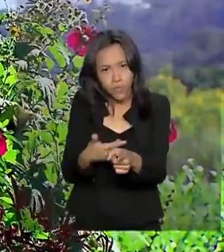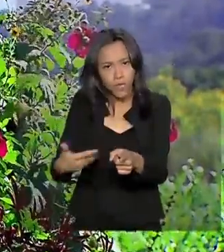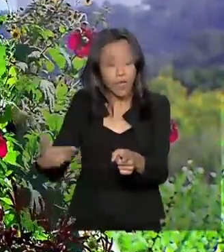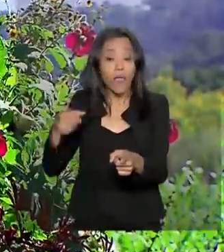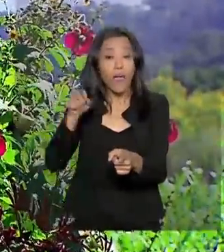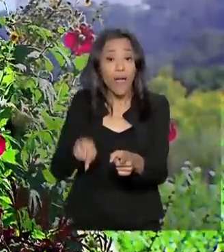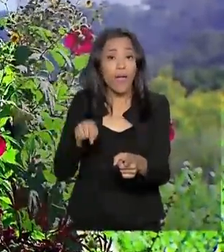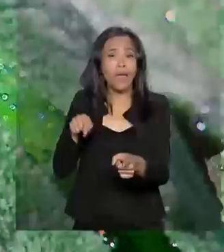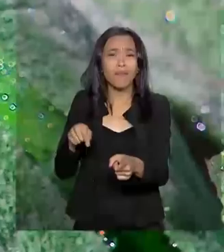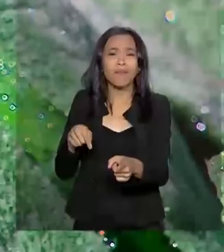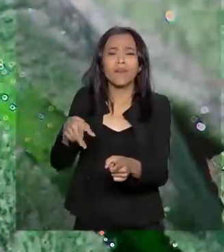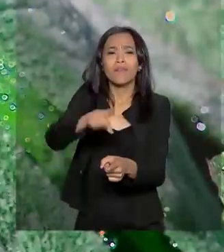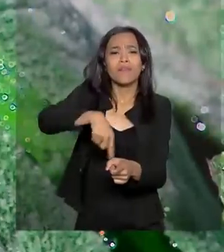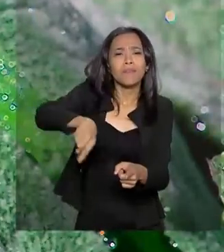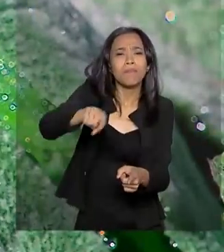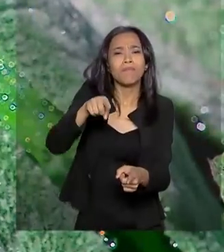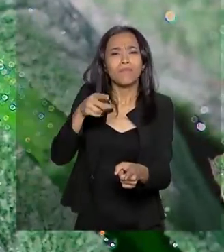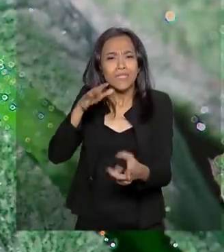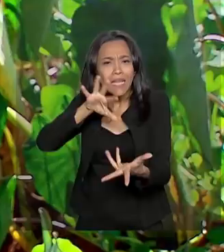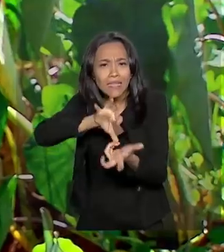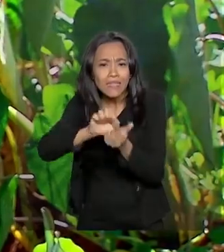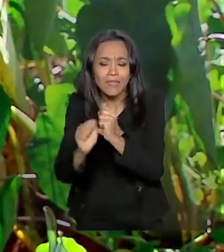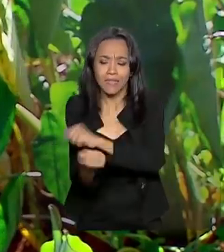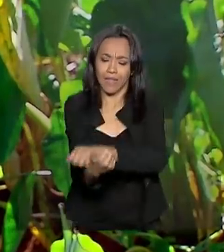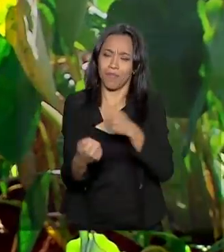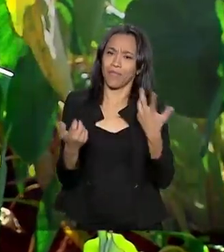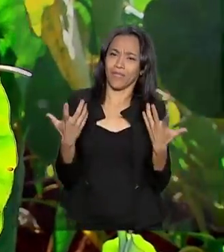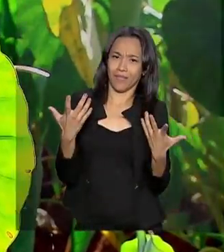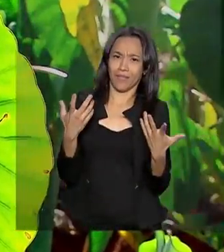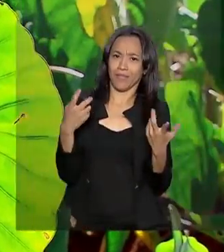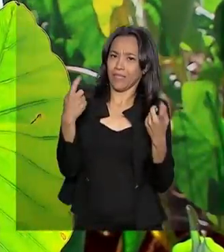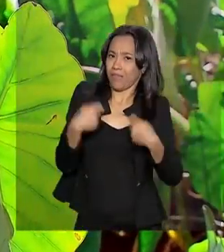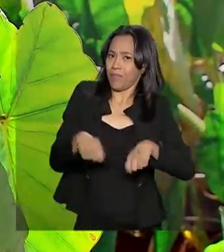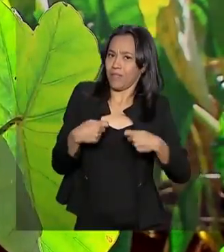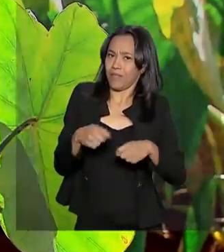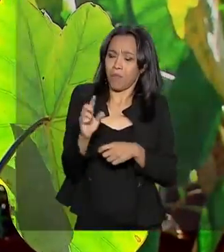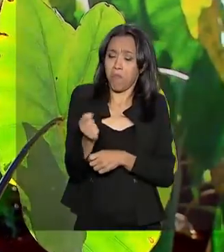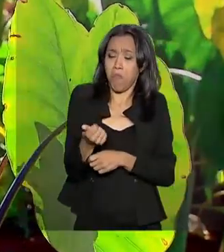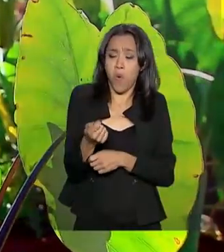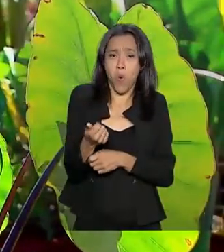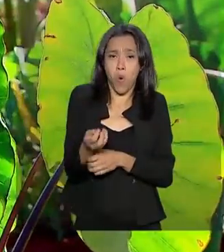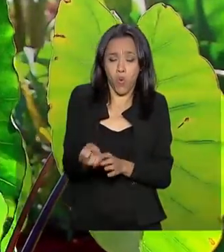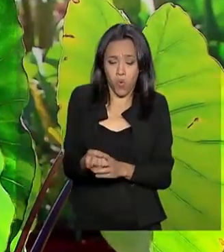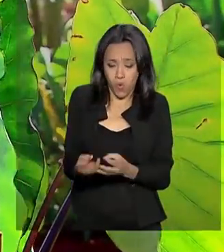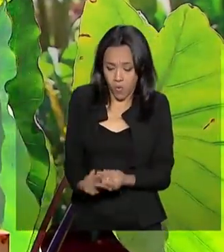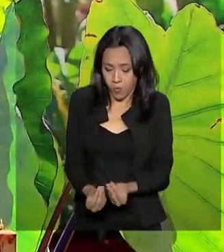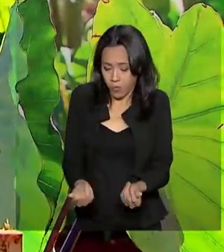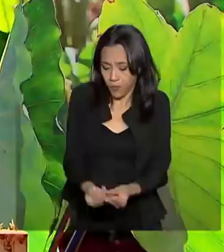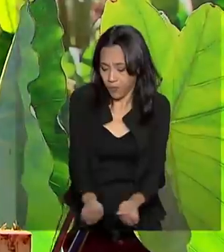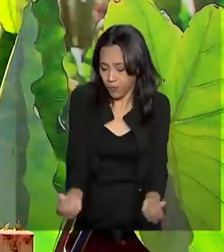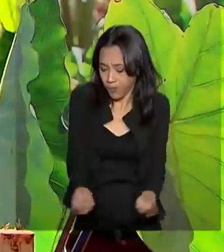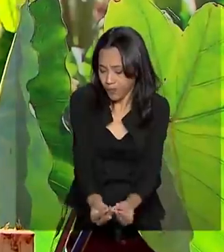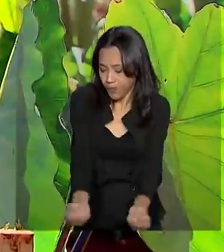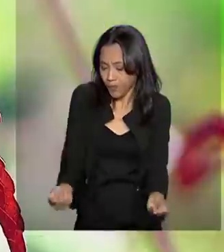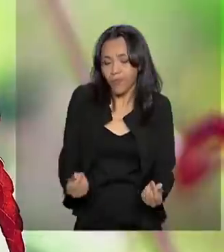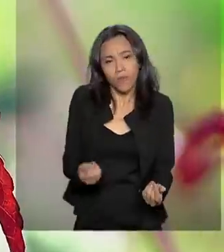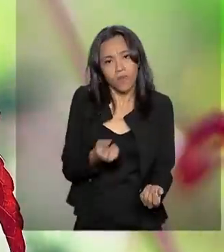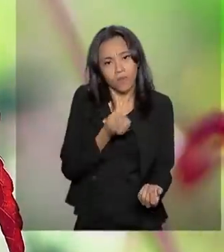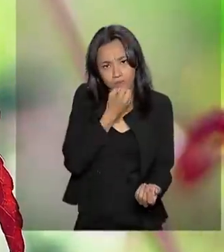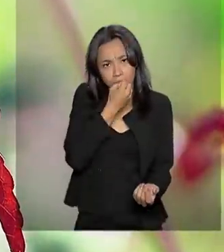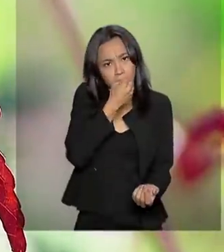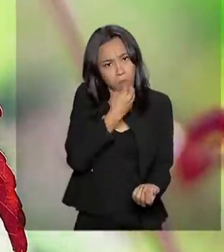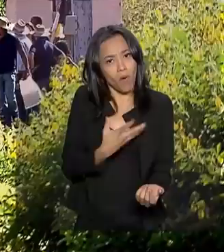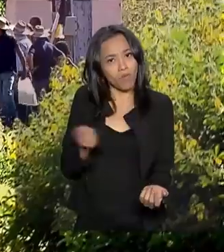espécies rústicas e bem adaptadas, que exigem poucos insumos e por isso podem ser boas opções